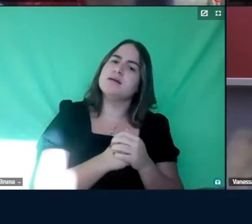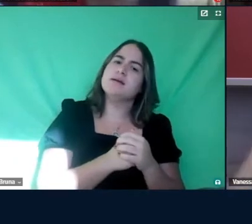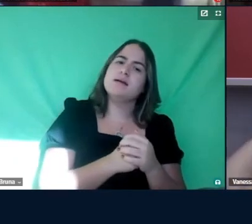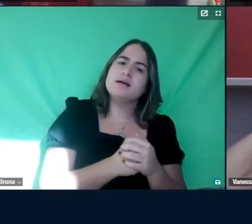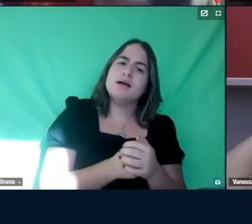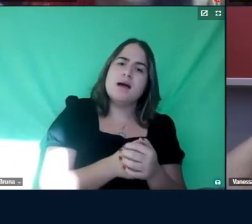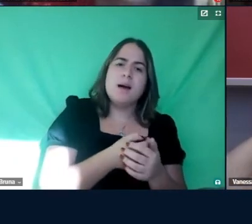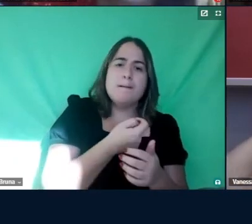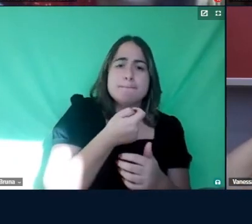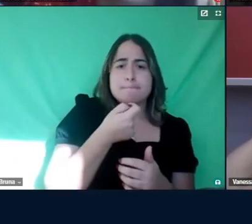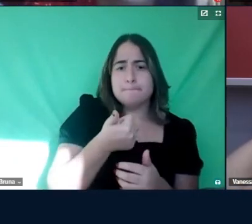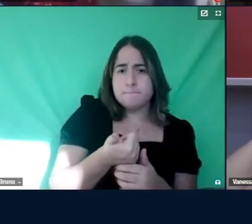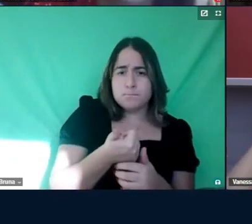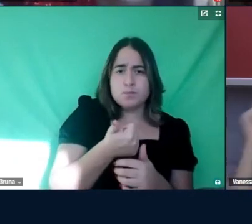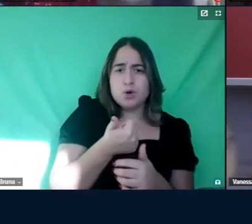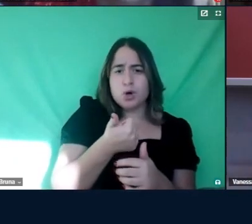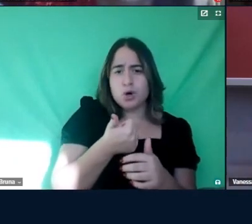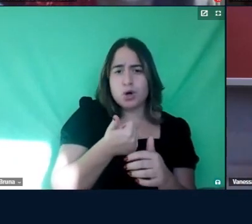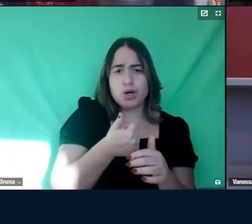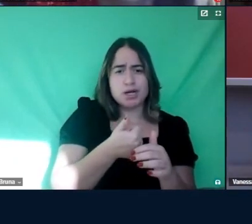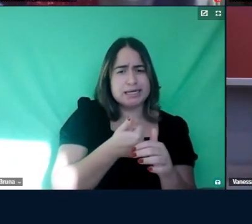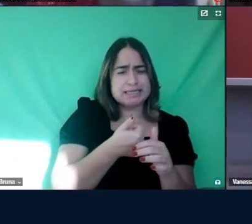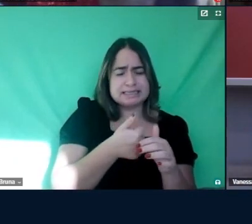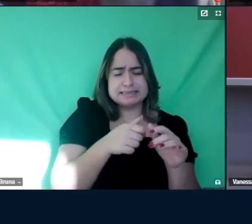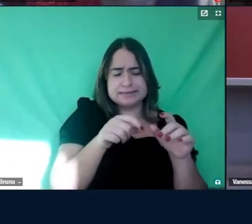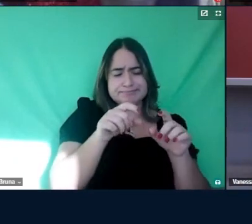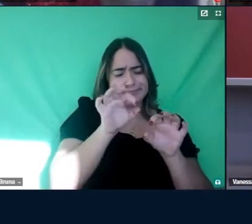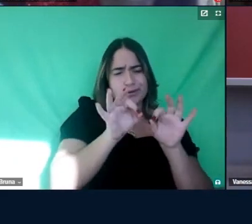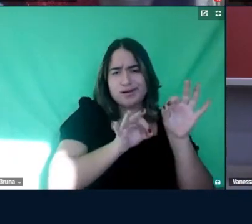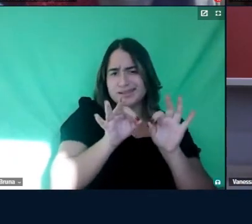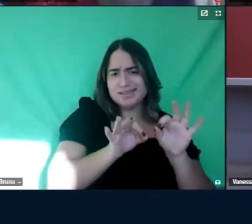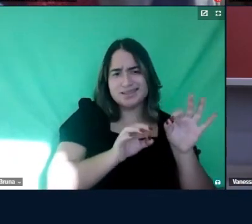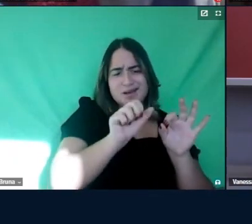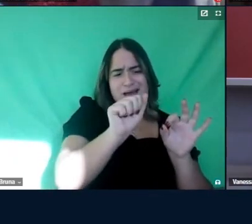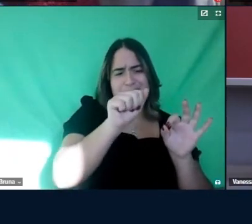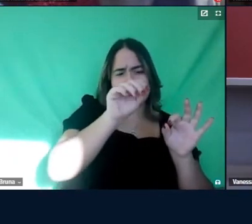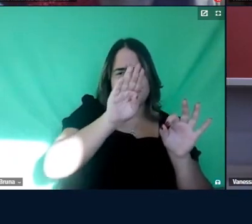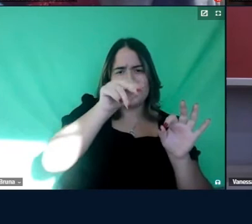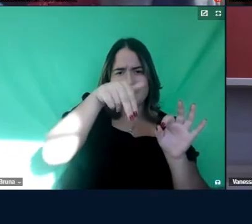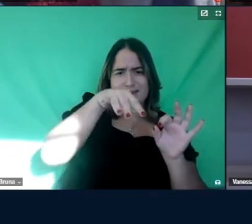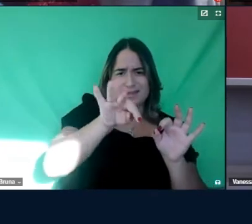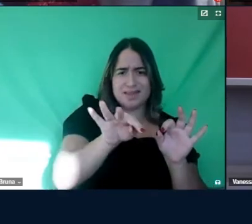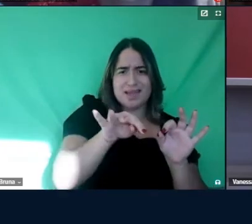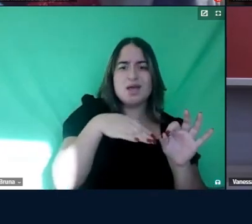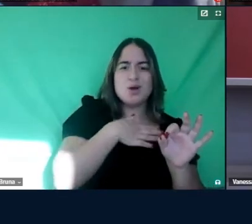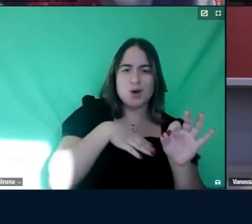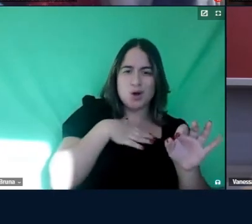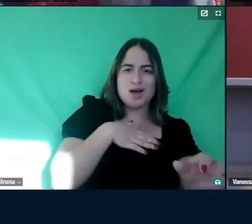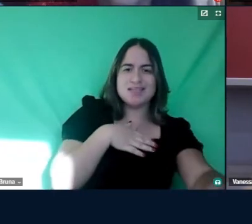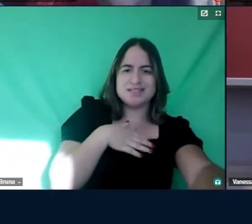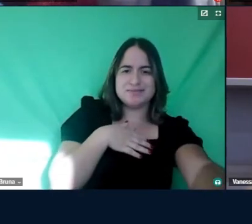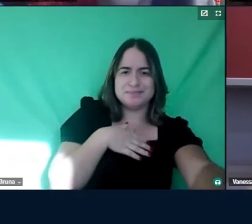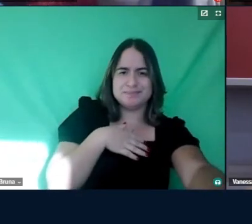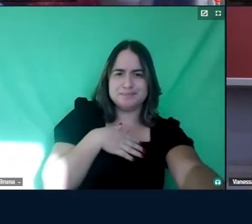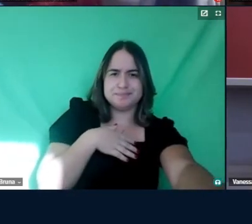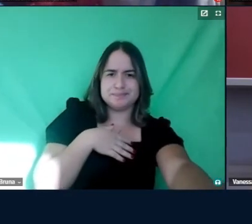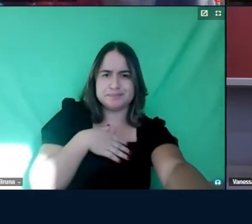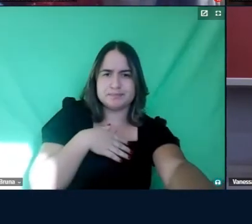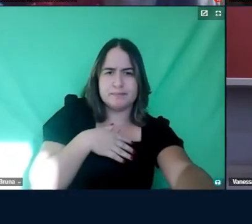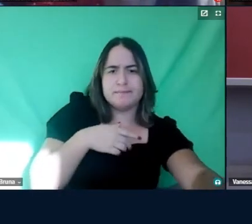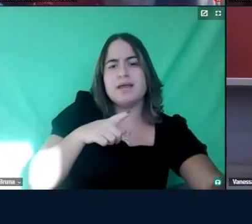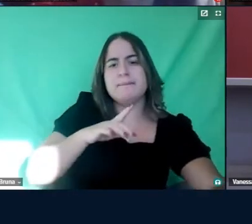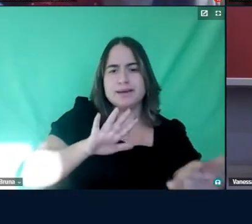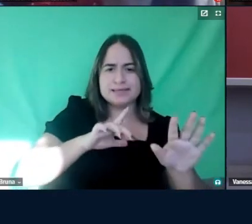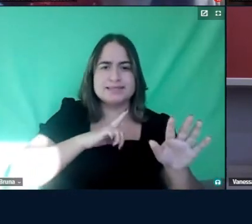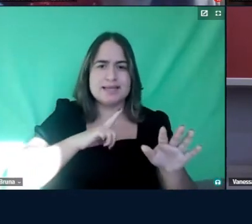pouquíssimas questões de normas da BNT, Cris, também, né, eu gosto de falar, porque se a gente não fala, acho que está tudo bem, né, mas tem umas coisinhas lá